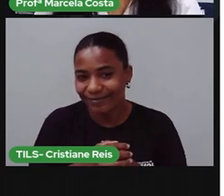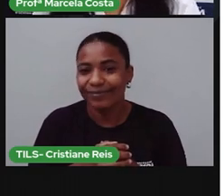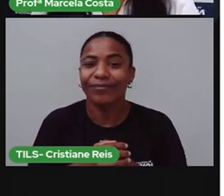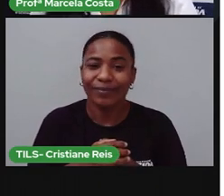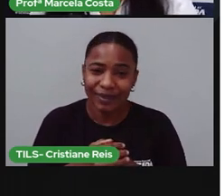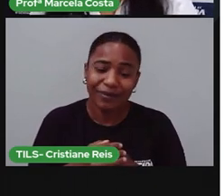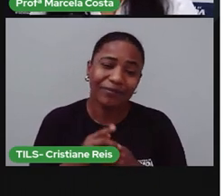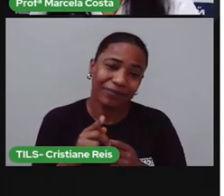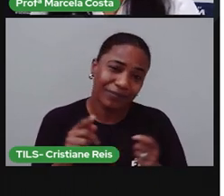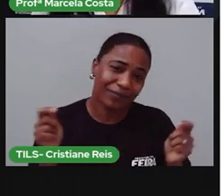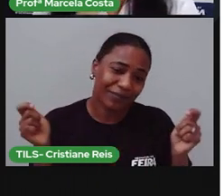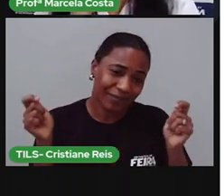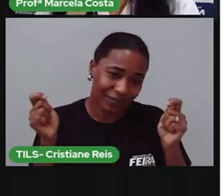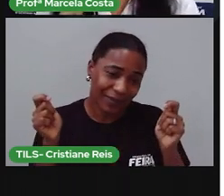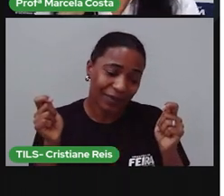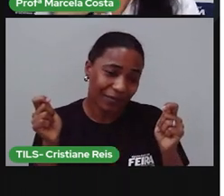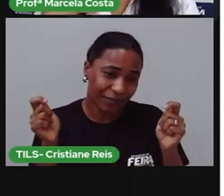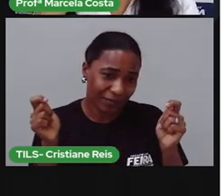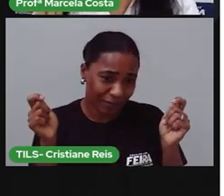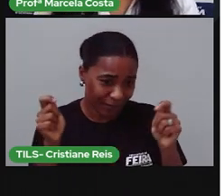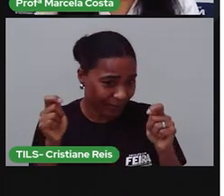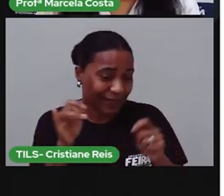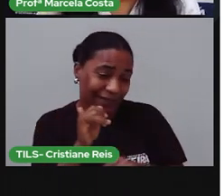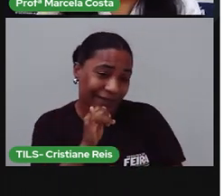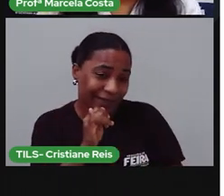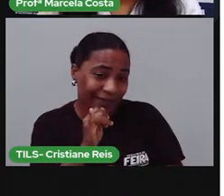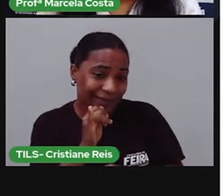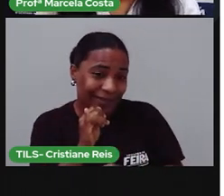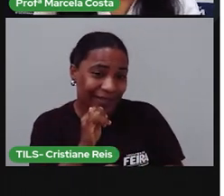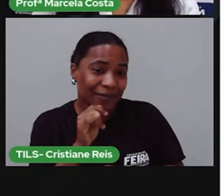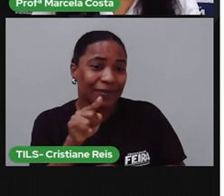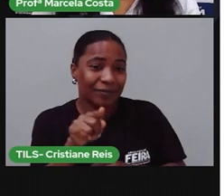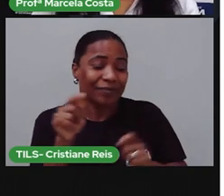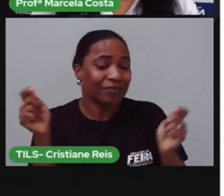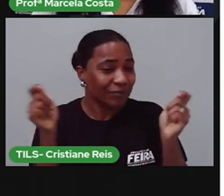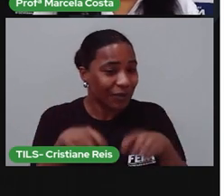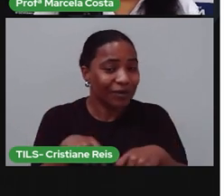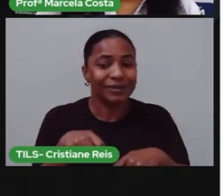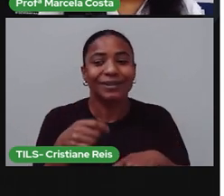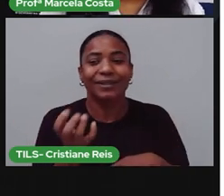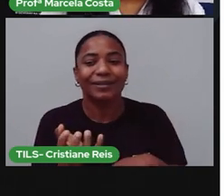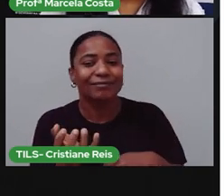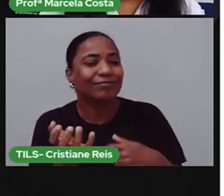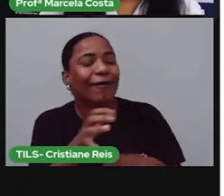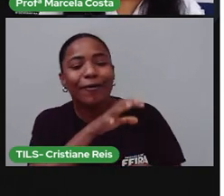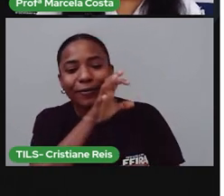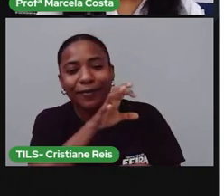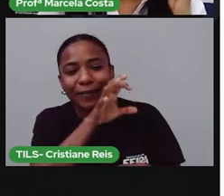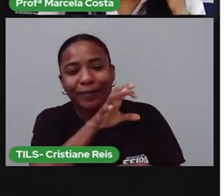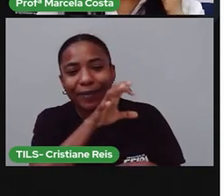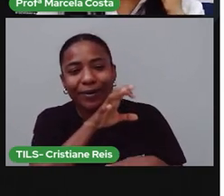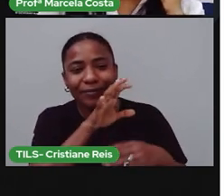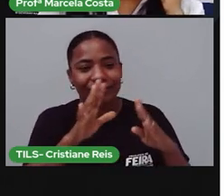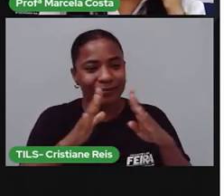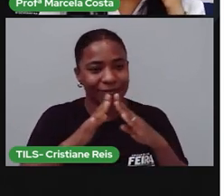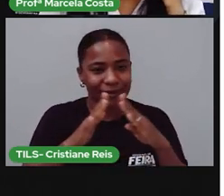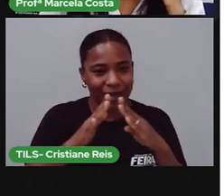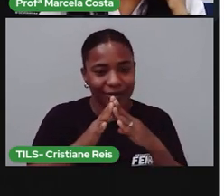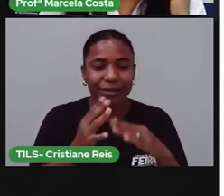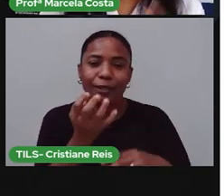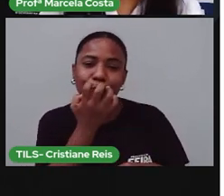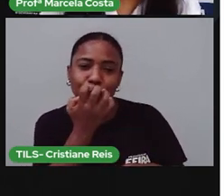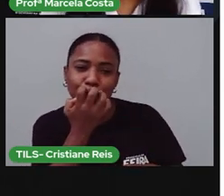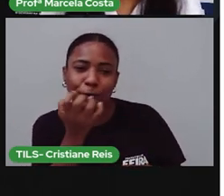Você pode, por exemplo, ajudar a cuidar dos animais de estimação. Se você tiver, né, se tiver um